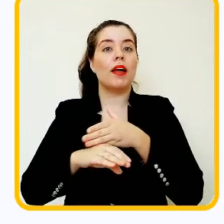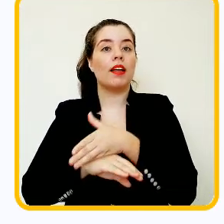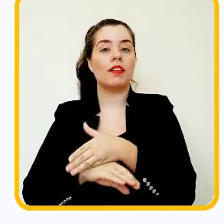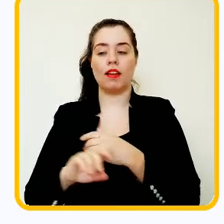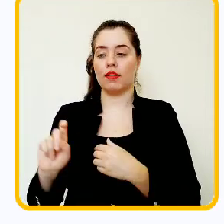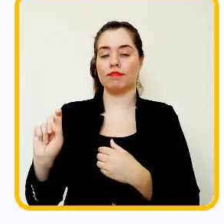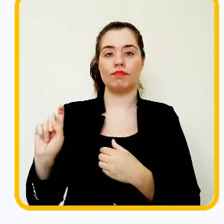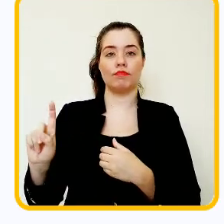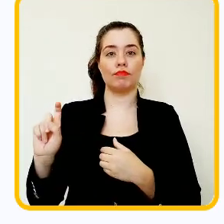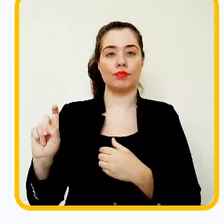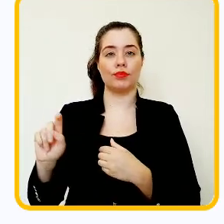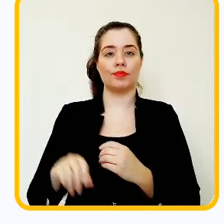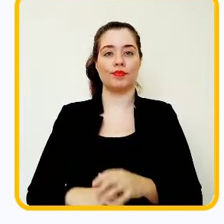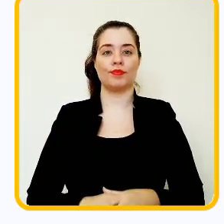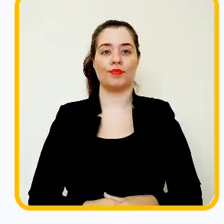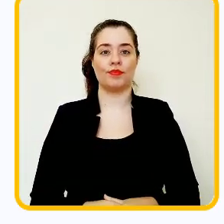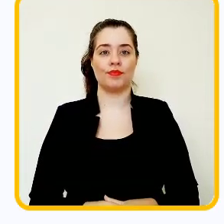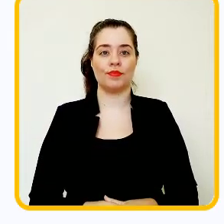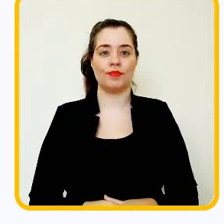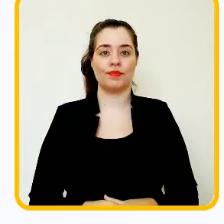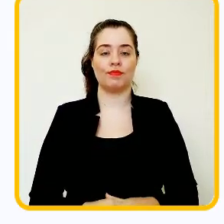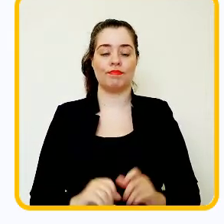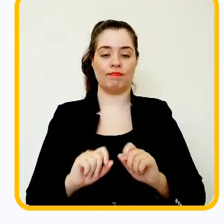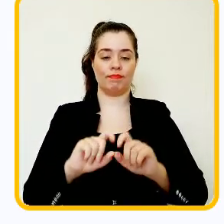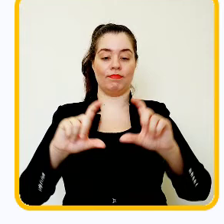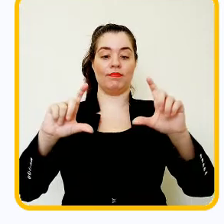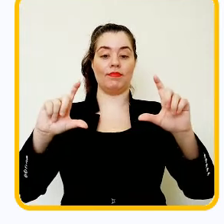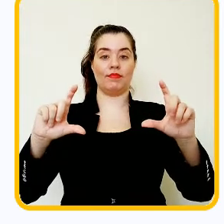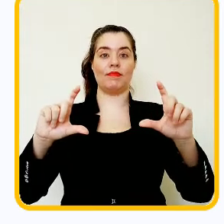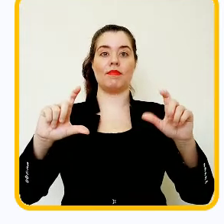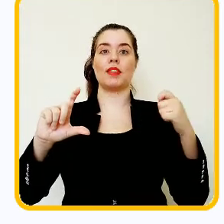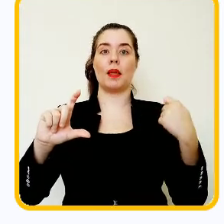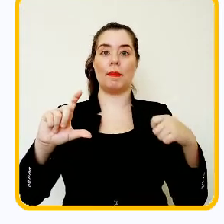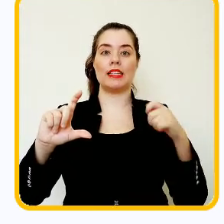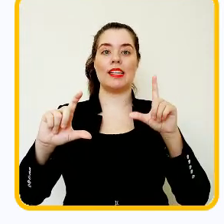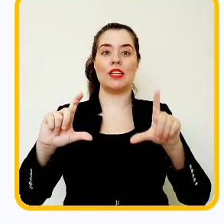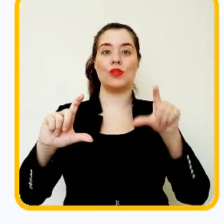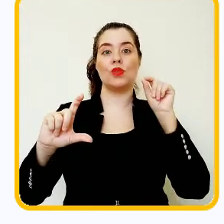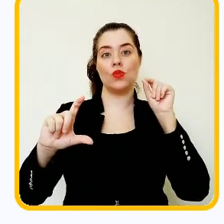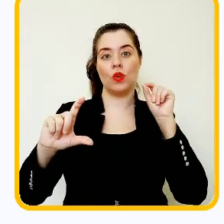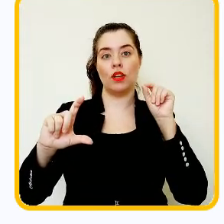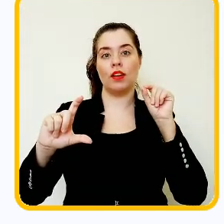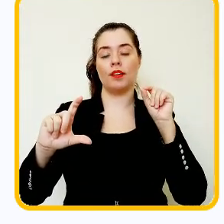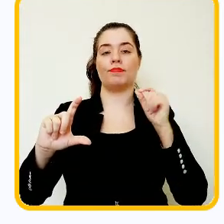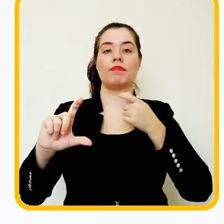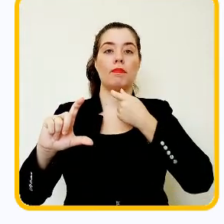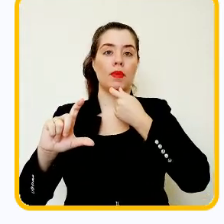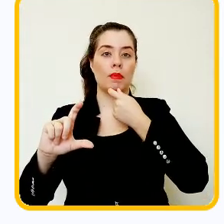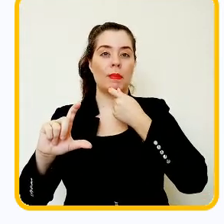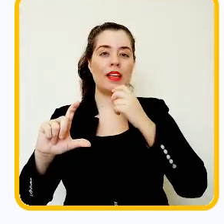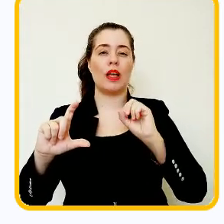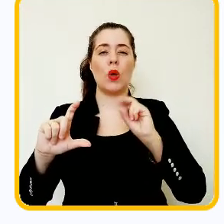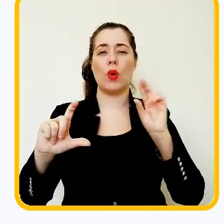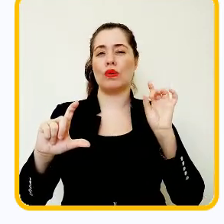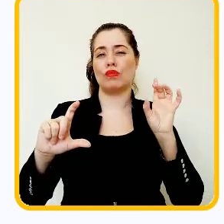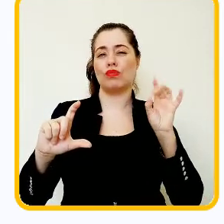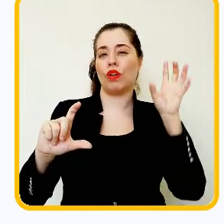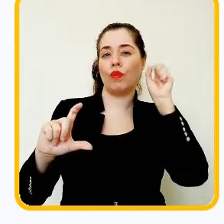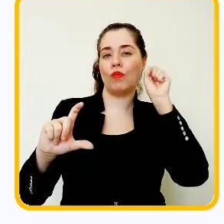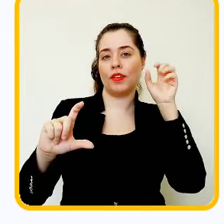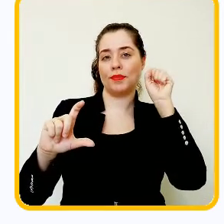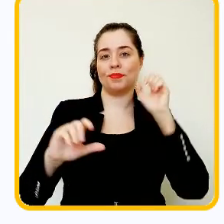Para acessar, clique no botão Entrar na sessão. A primeira caixa de diálogo você precisa escolher entre